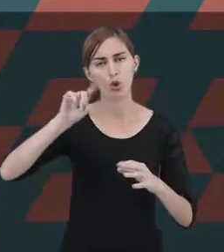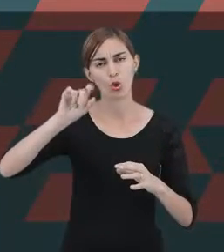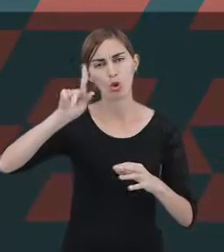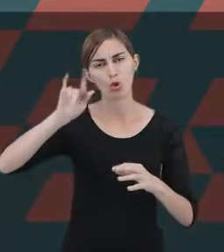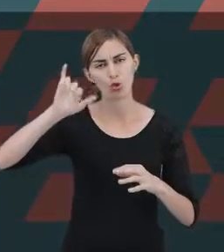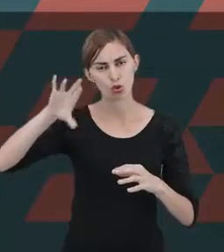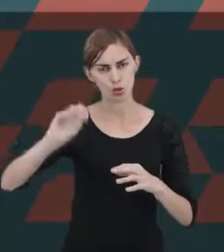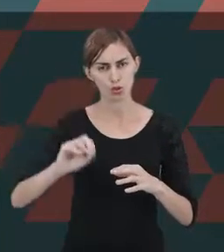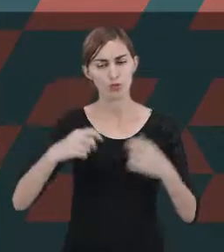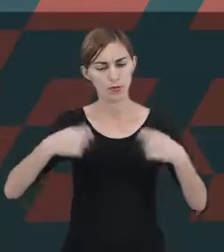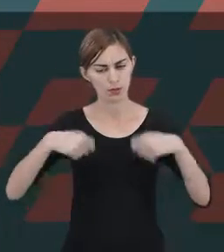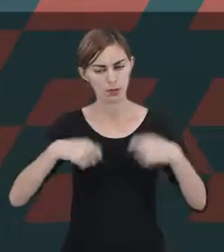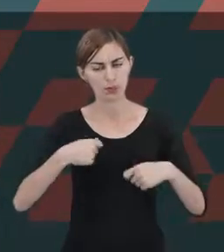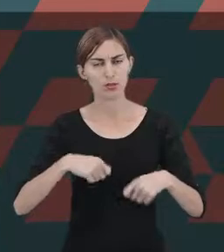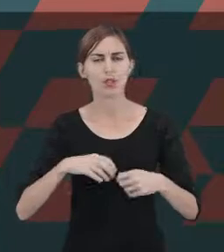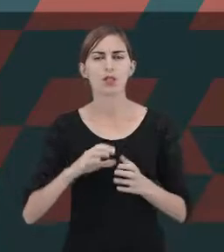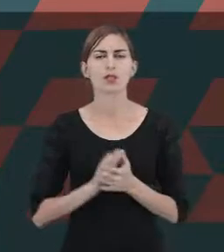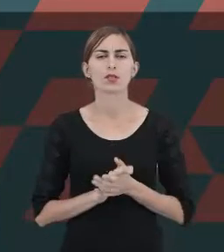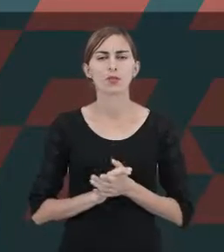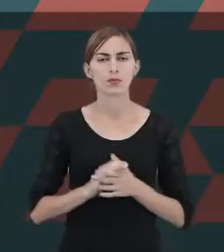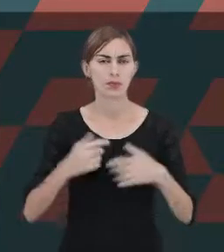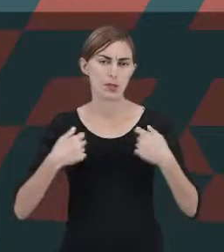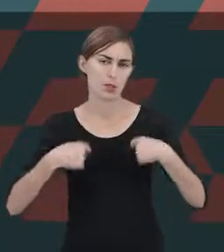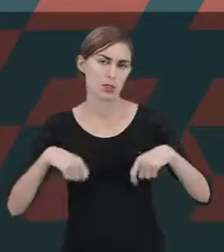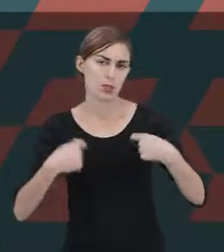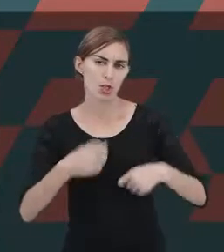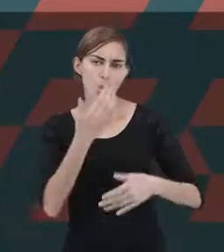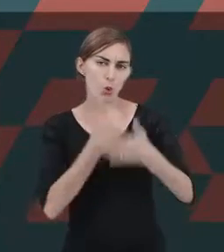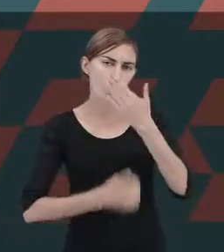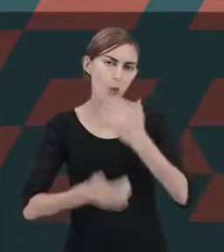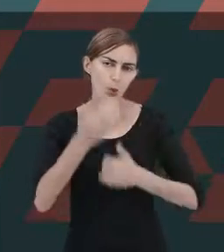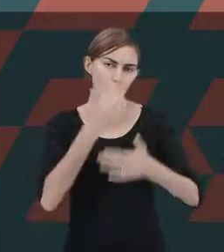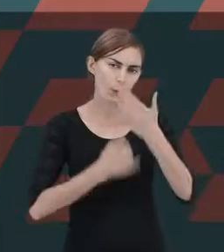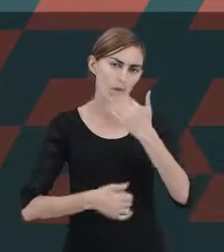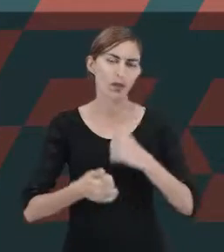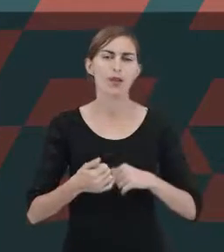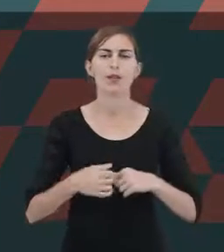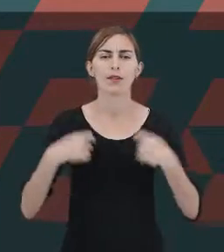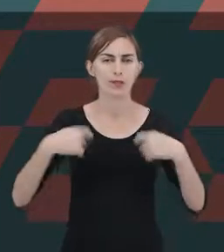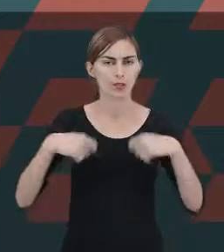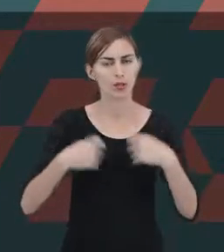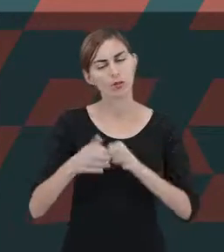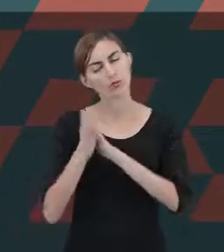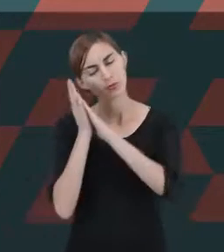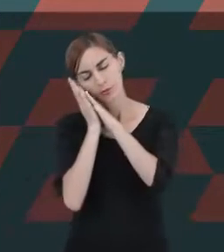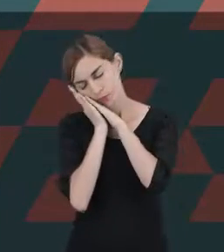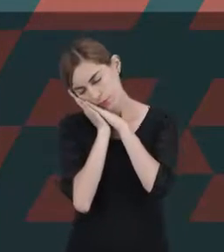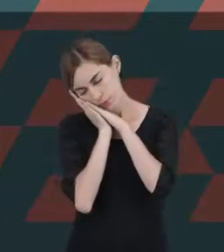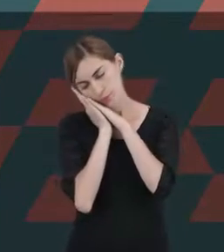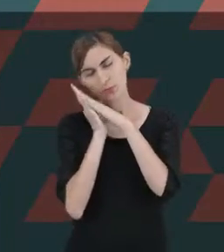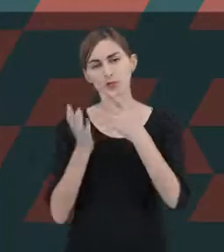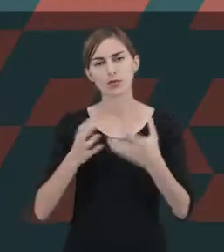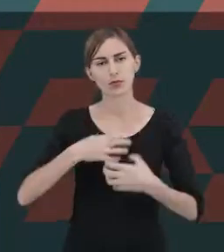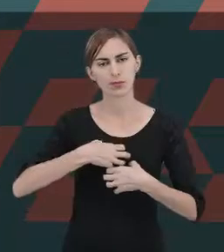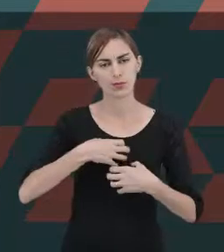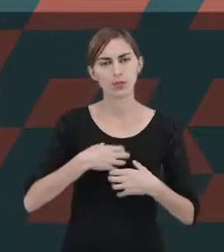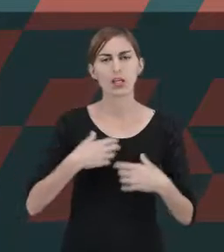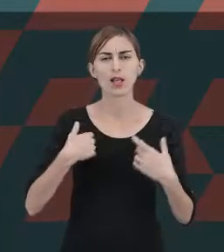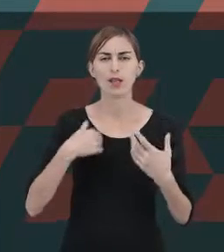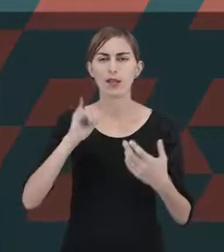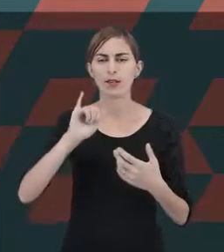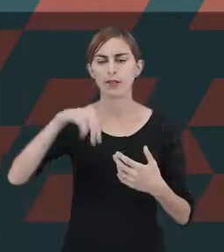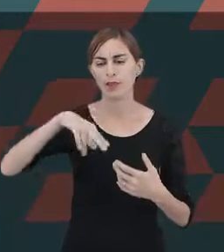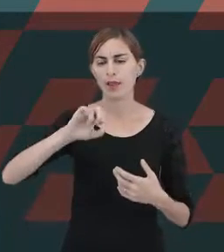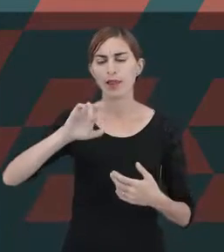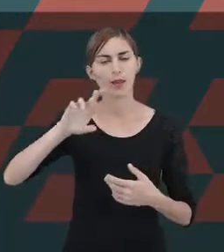orgânicas. Como, por exemplo, a necessidade de comer, a necessidade de dormir, ele diz que é inerente a